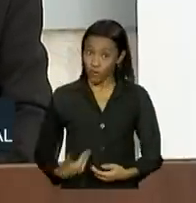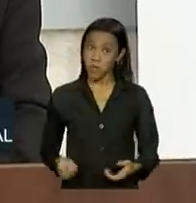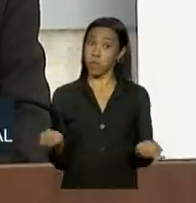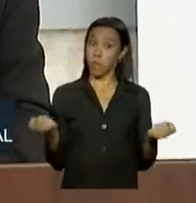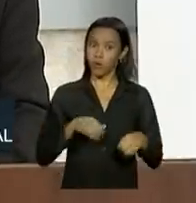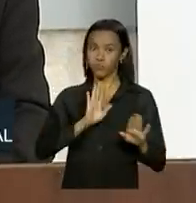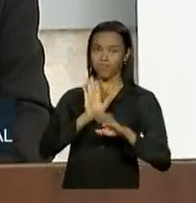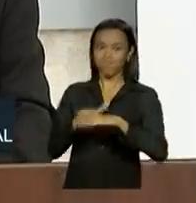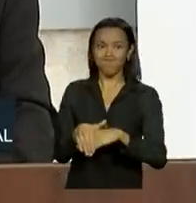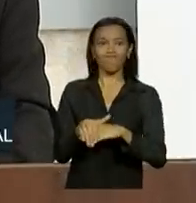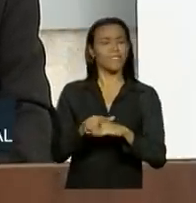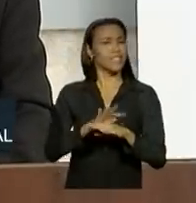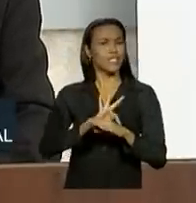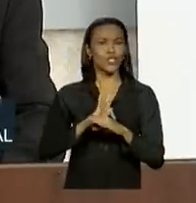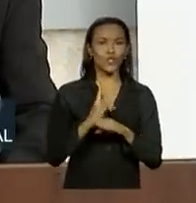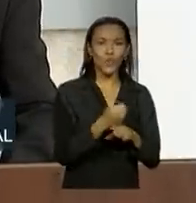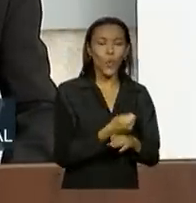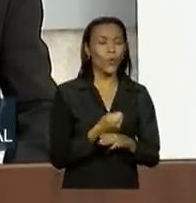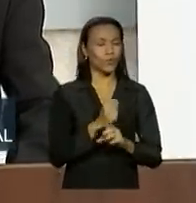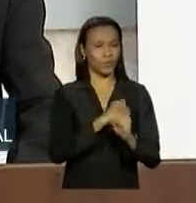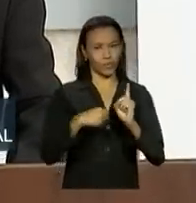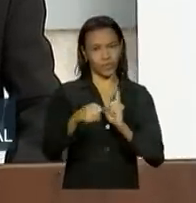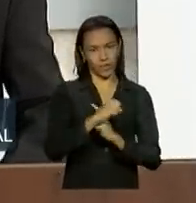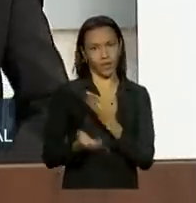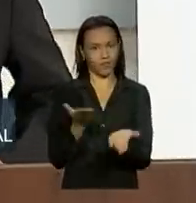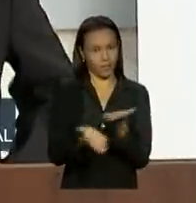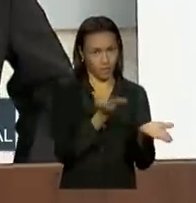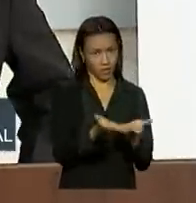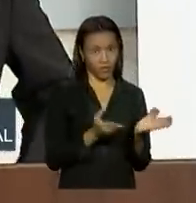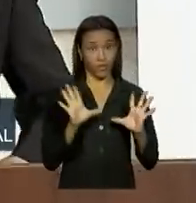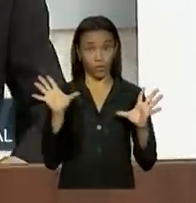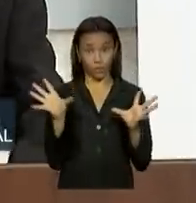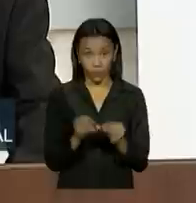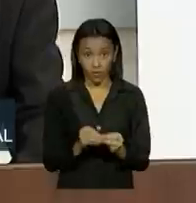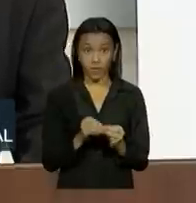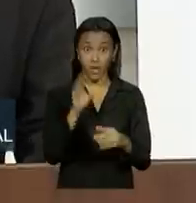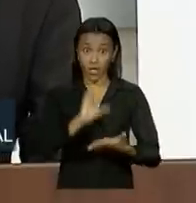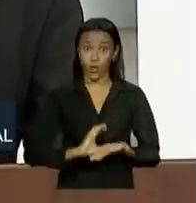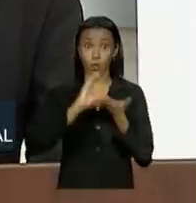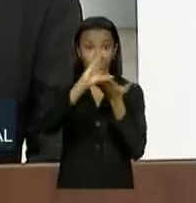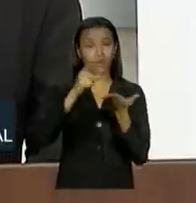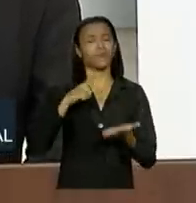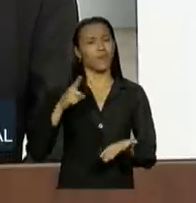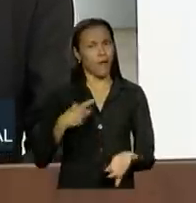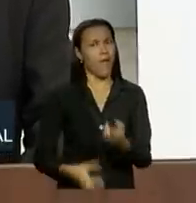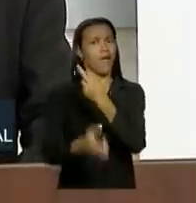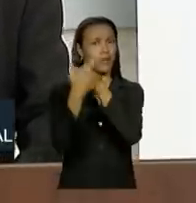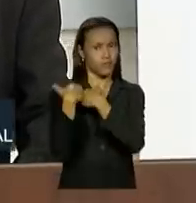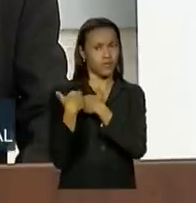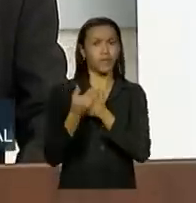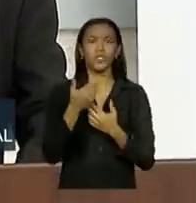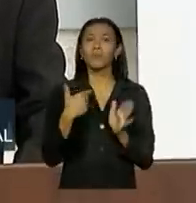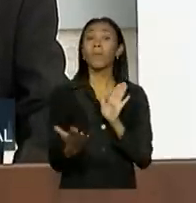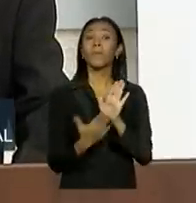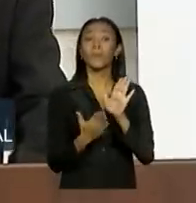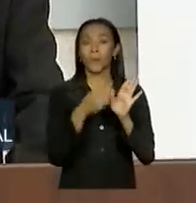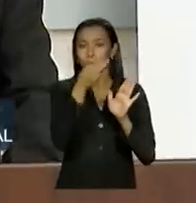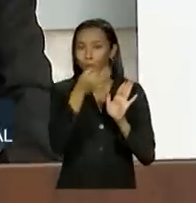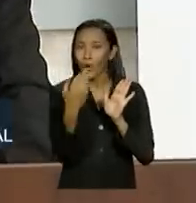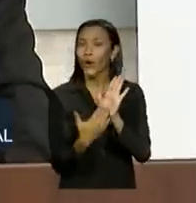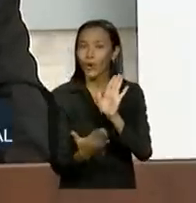de toda a sociedade brasileira. Portanto, finalizando, este conselho tem uma responsabilidade de propor caminhos.